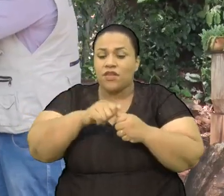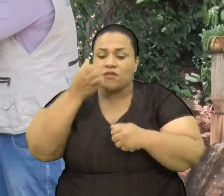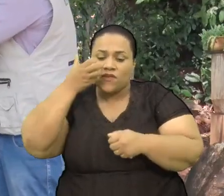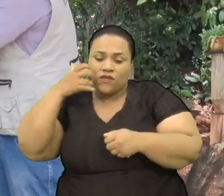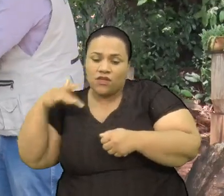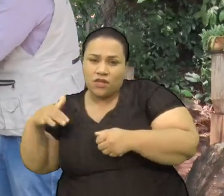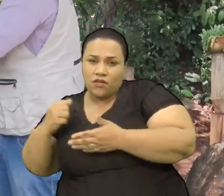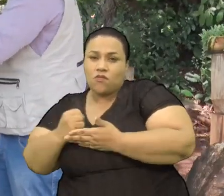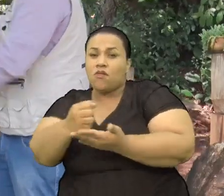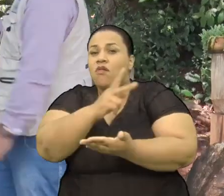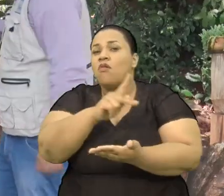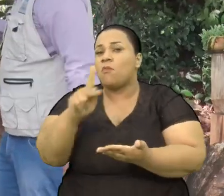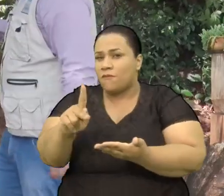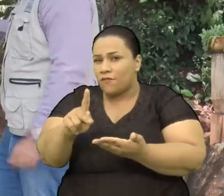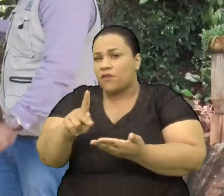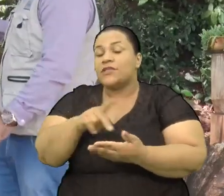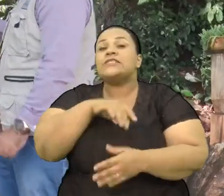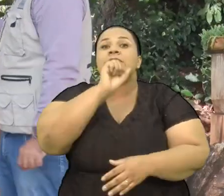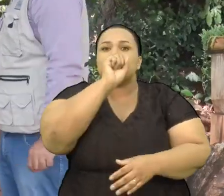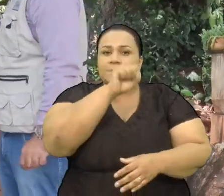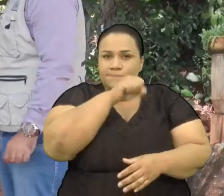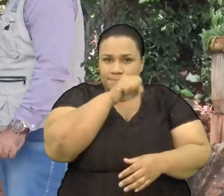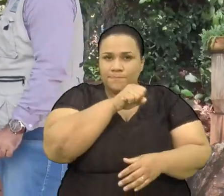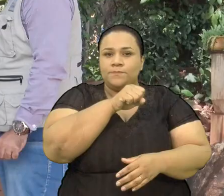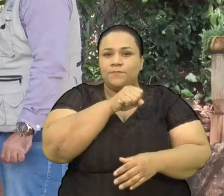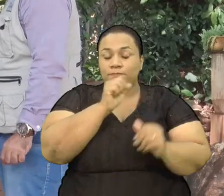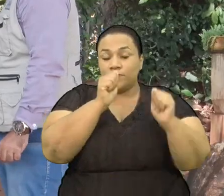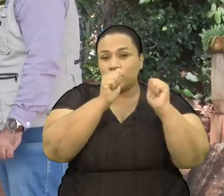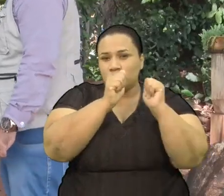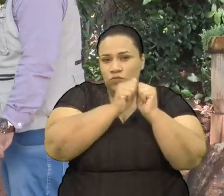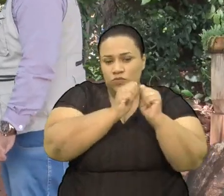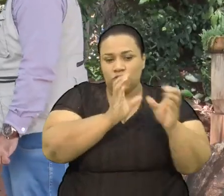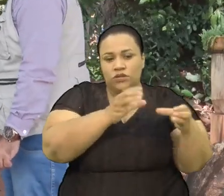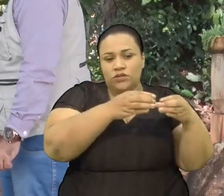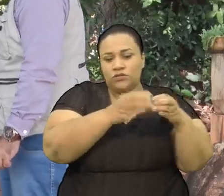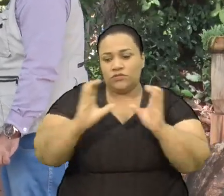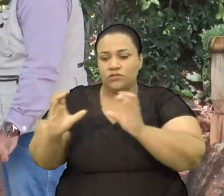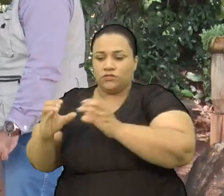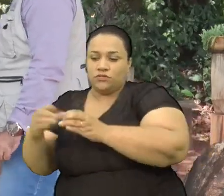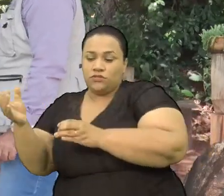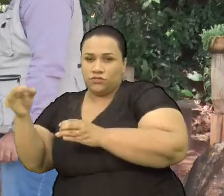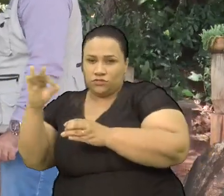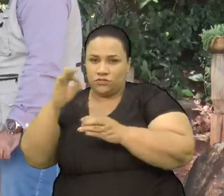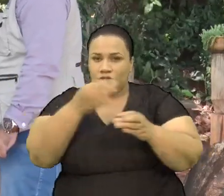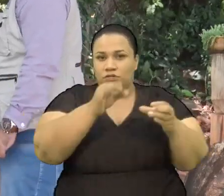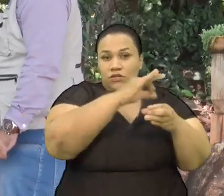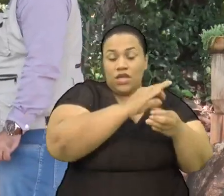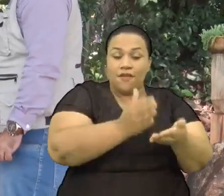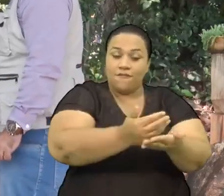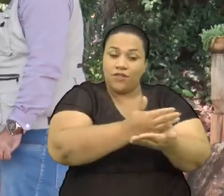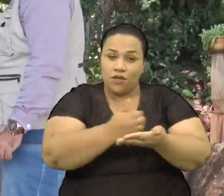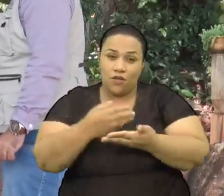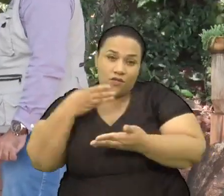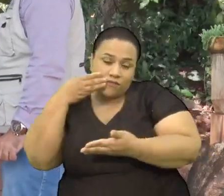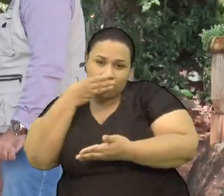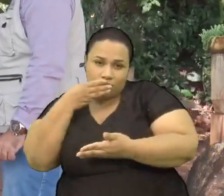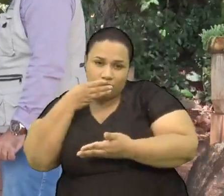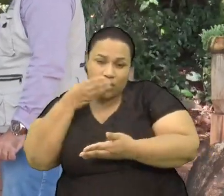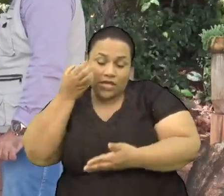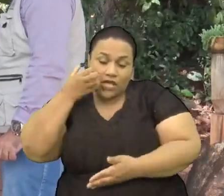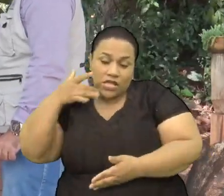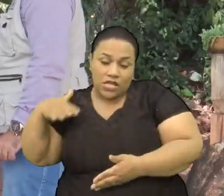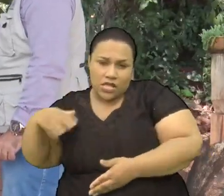Com o auxílio Dos professores Sim Junto com a divisão Da colmeia É feita a coleta Do mel E as crianças